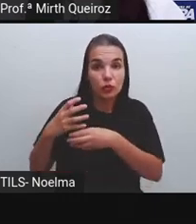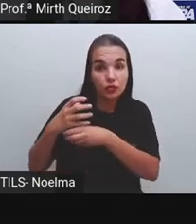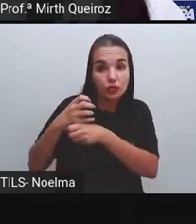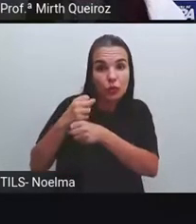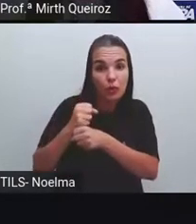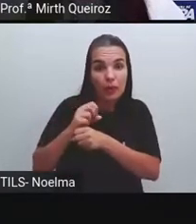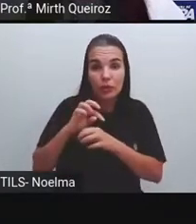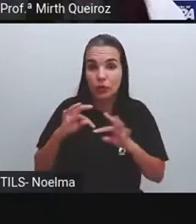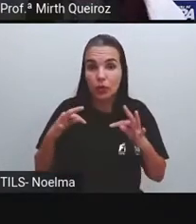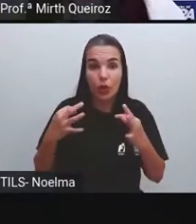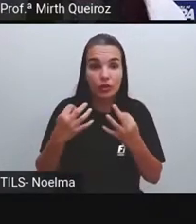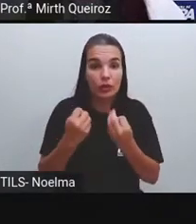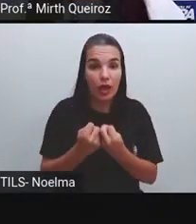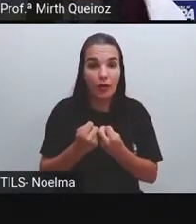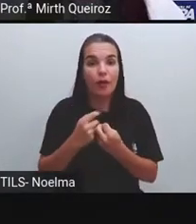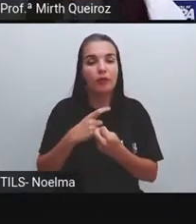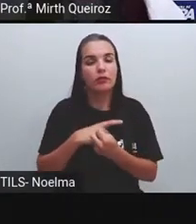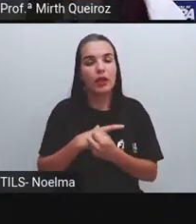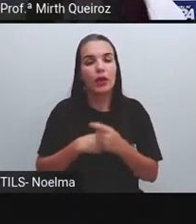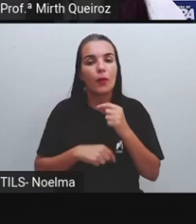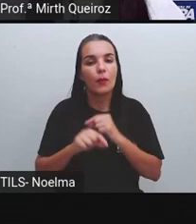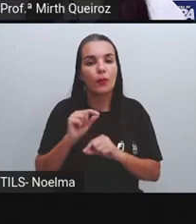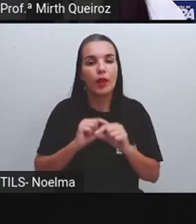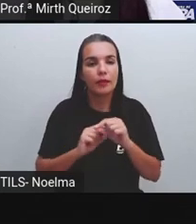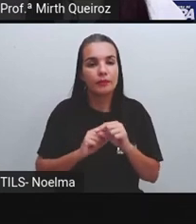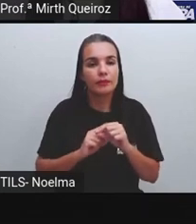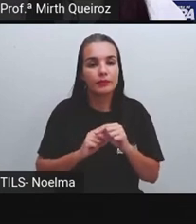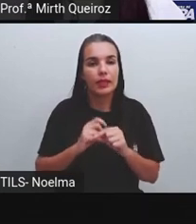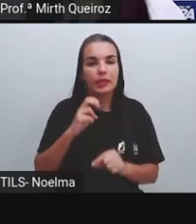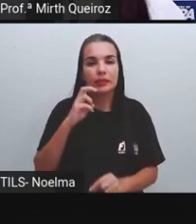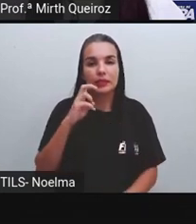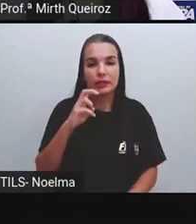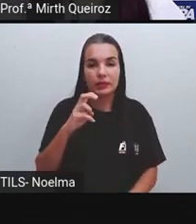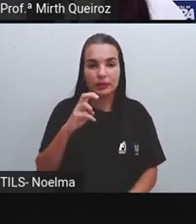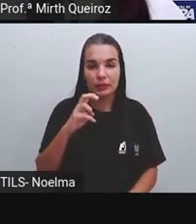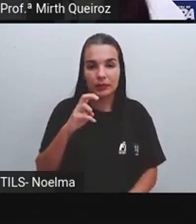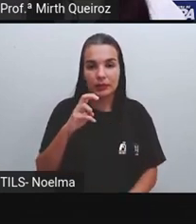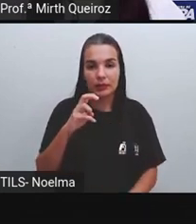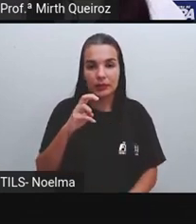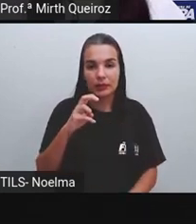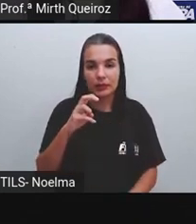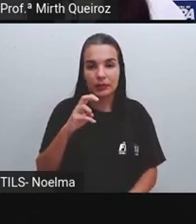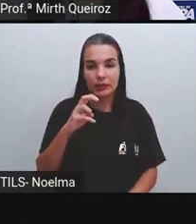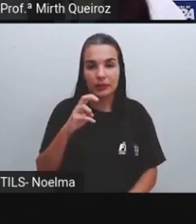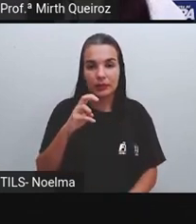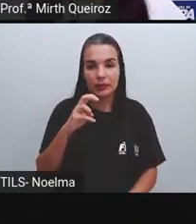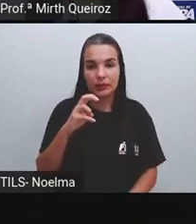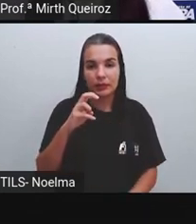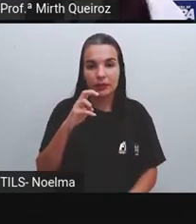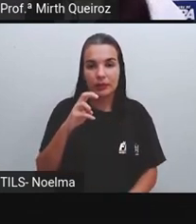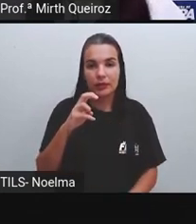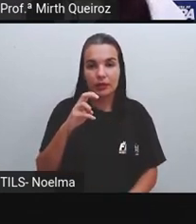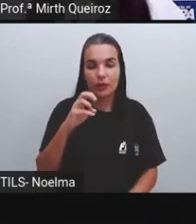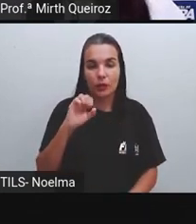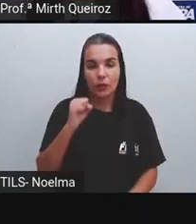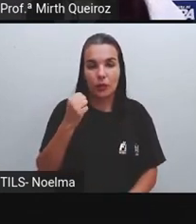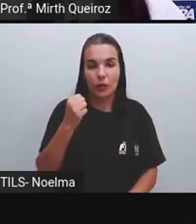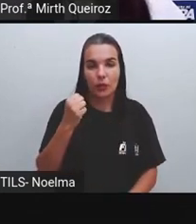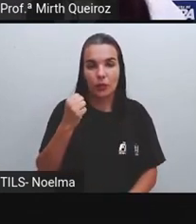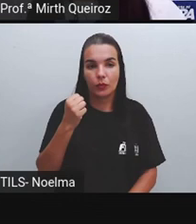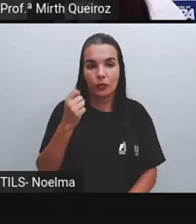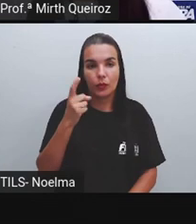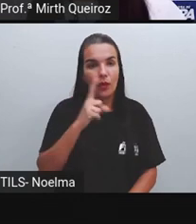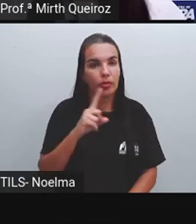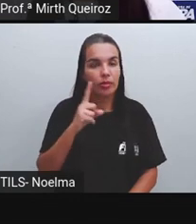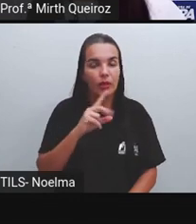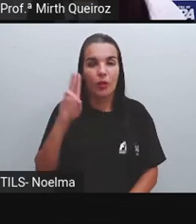desses aí, 58 menos 58 utilizam transportes que não poluem,